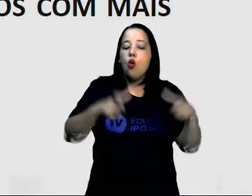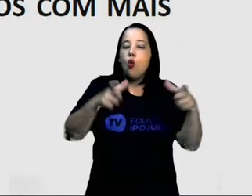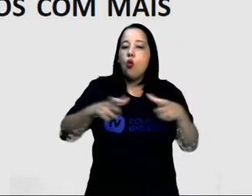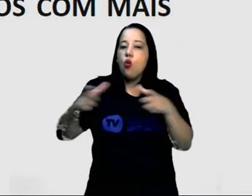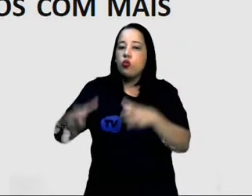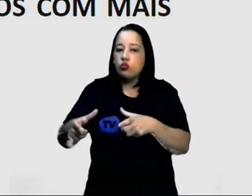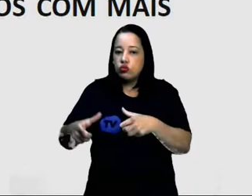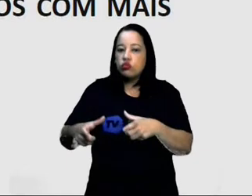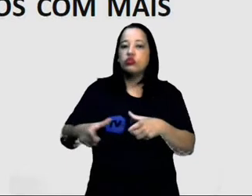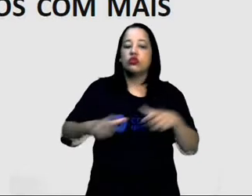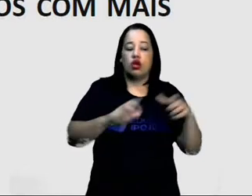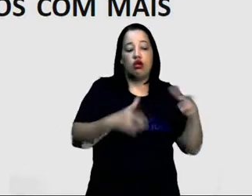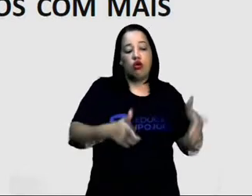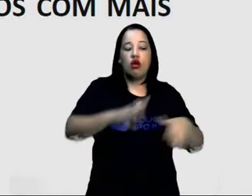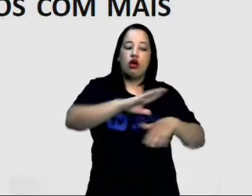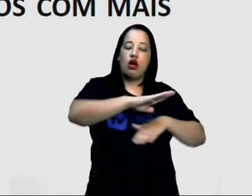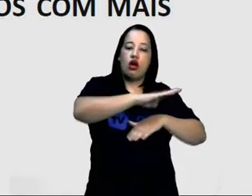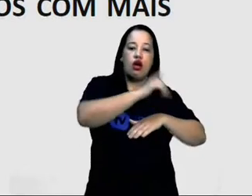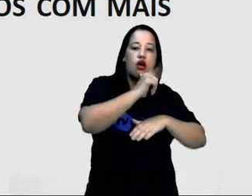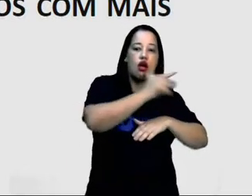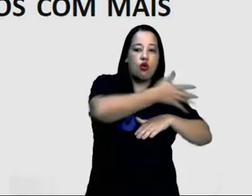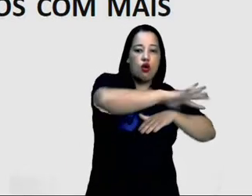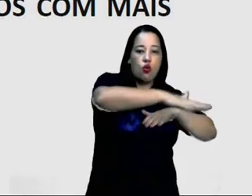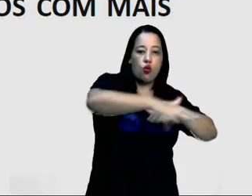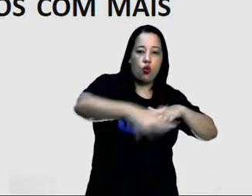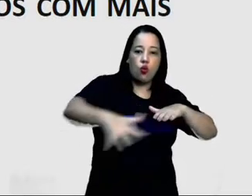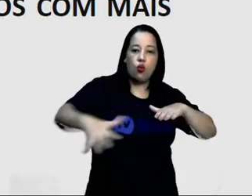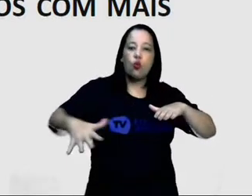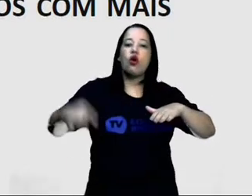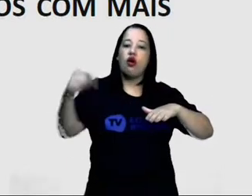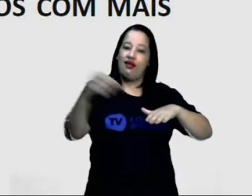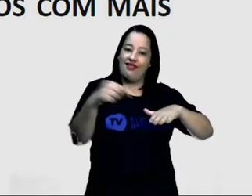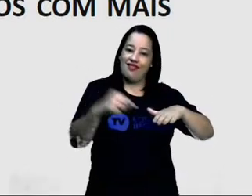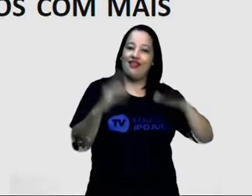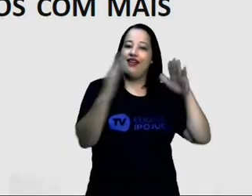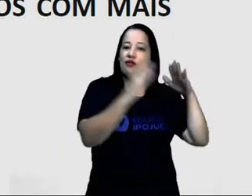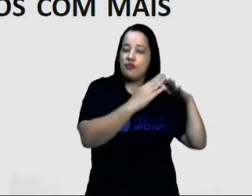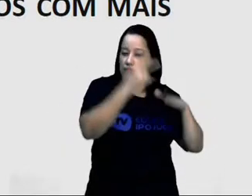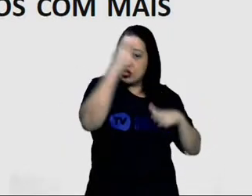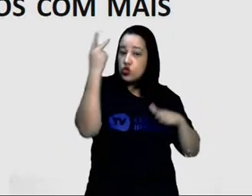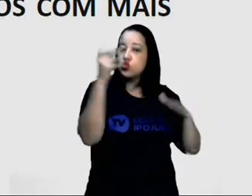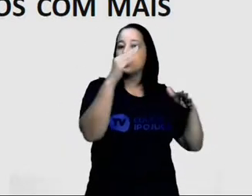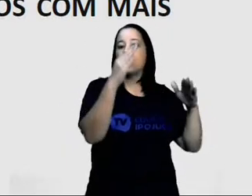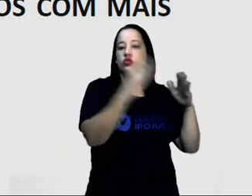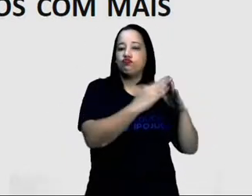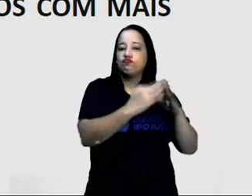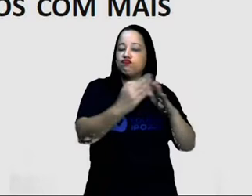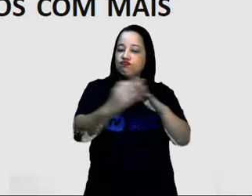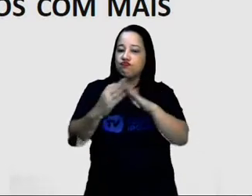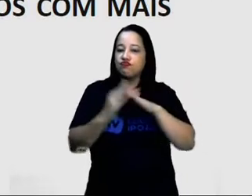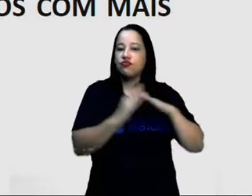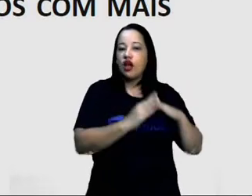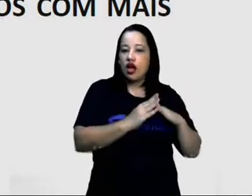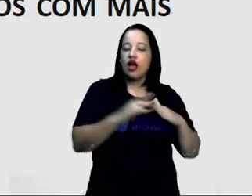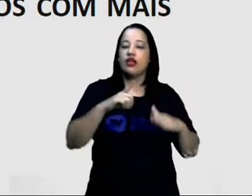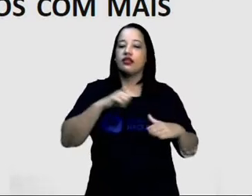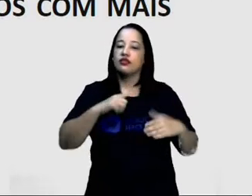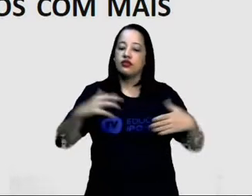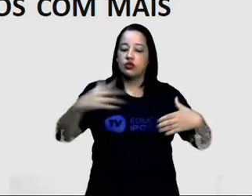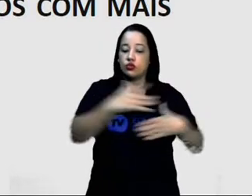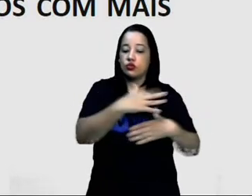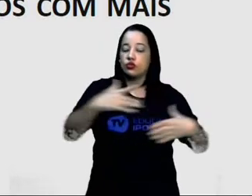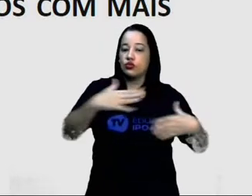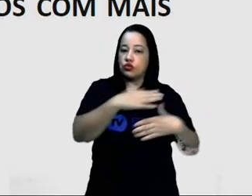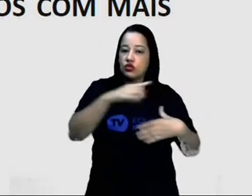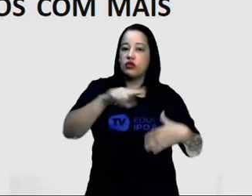ao litoral. Nessas áreas, se localiza a maioria dos municípios com mais de